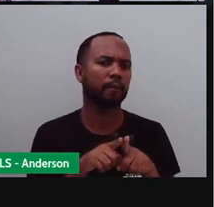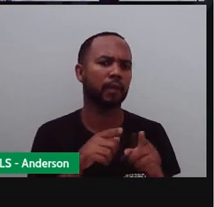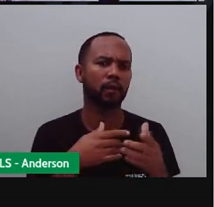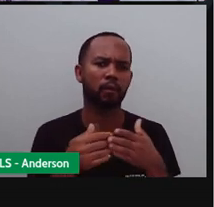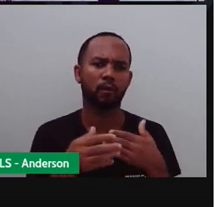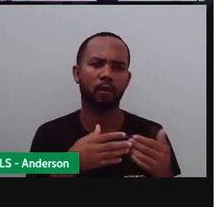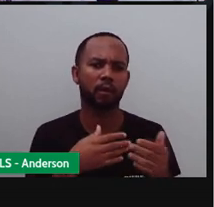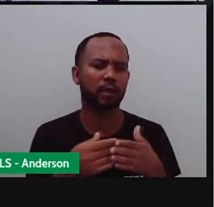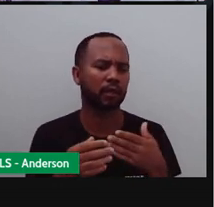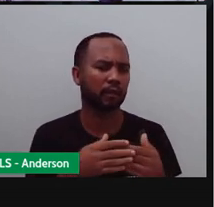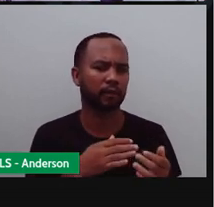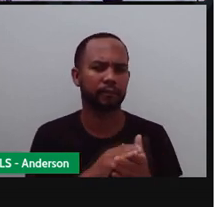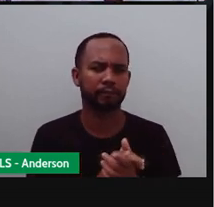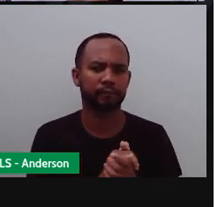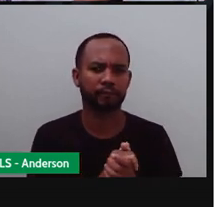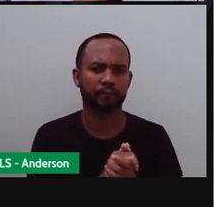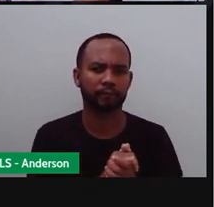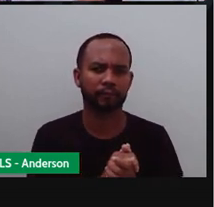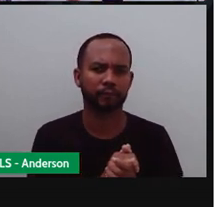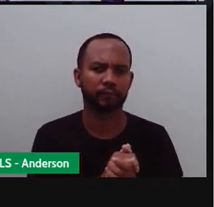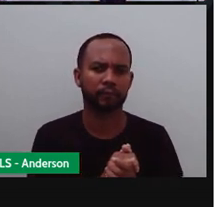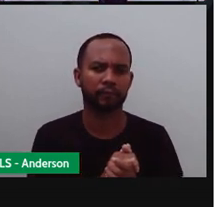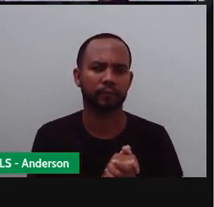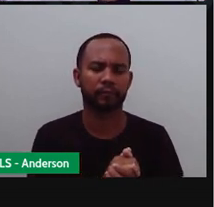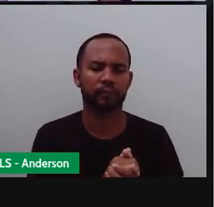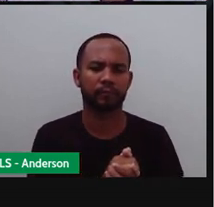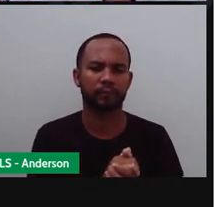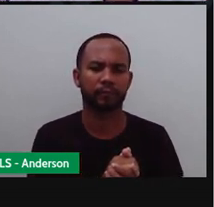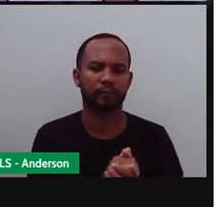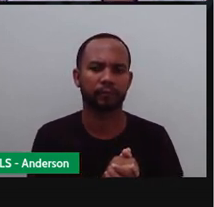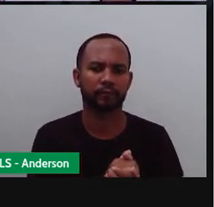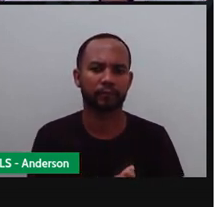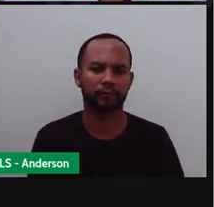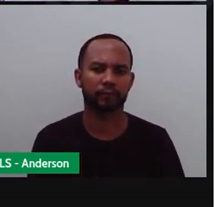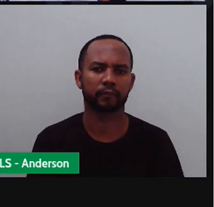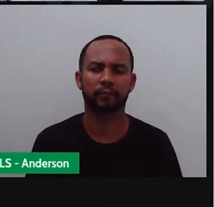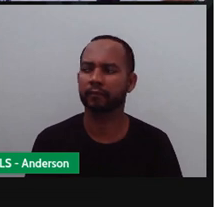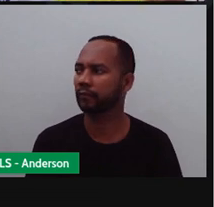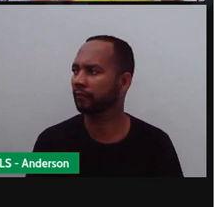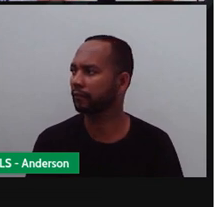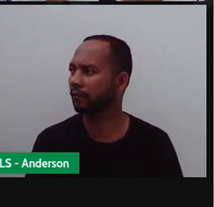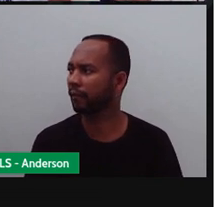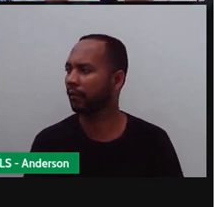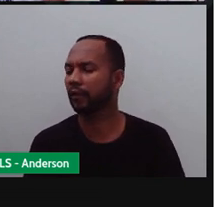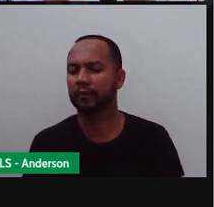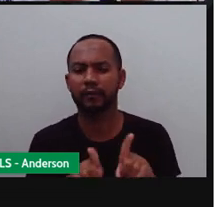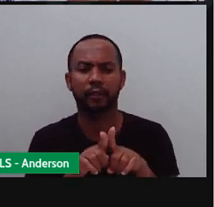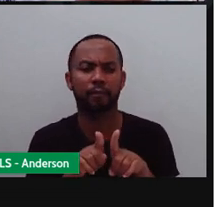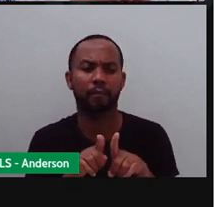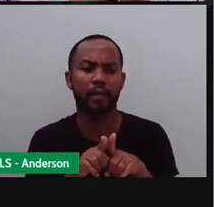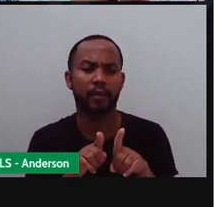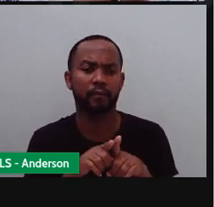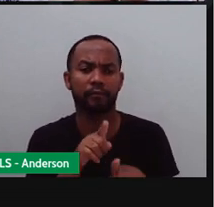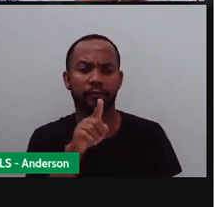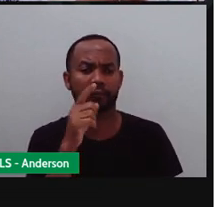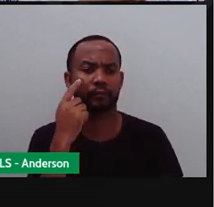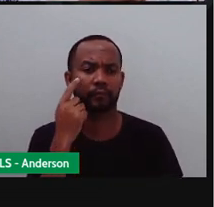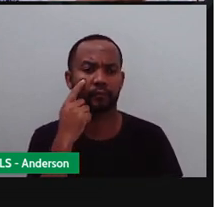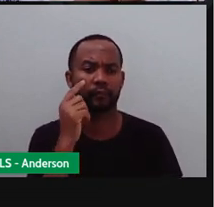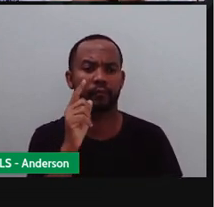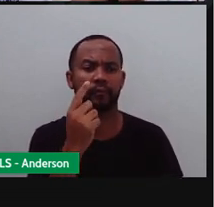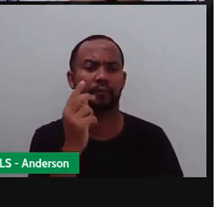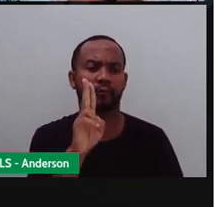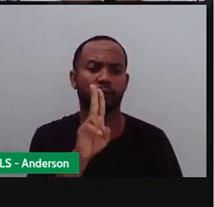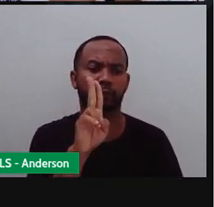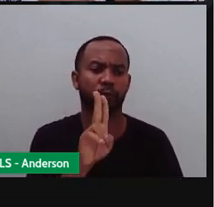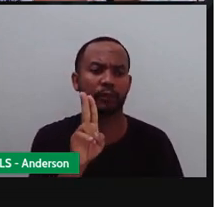vocês se acharem mais confortáveis. A Pro agora utilizou o palito. Eu poderia simplesmente usar o meu abaco e colocar o quê aqui, ó?